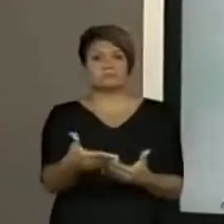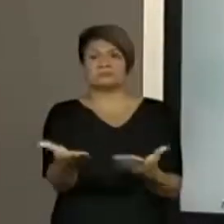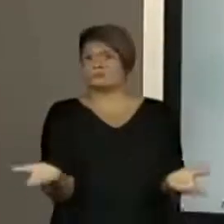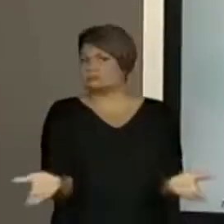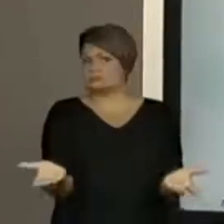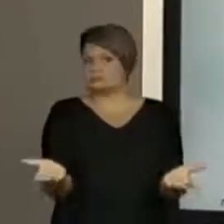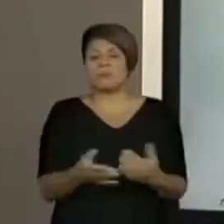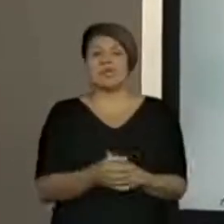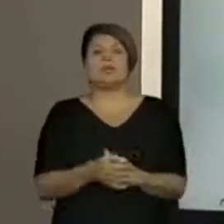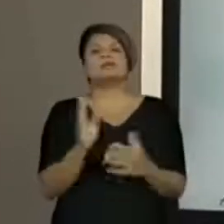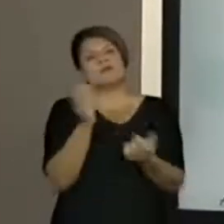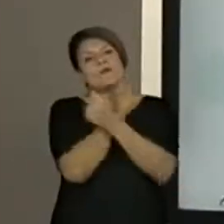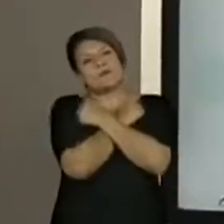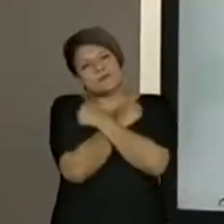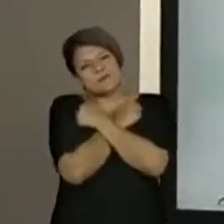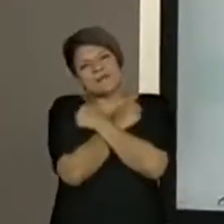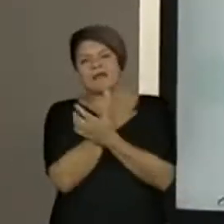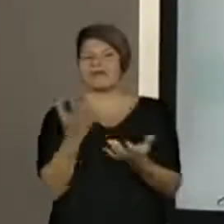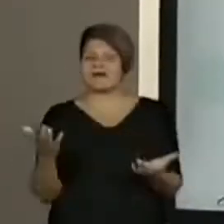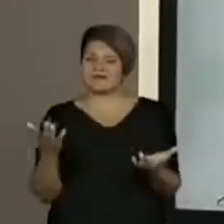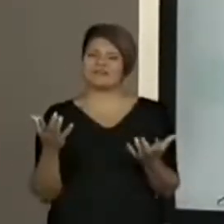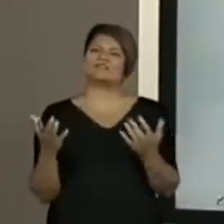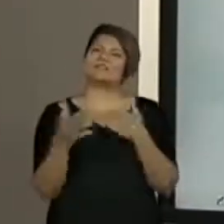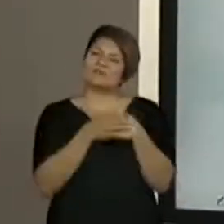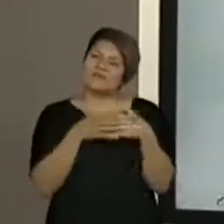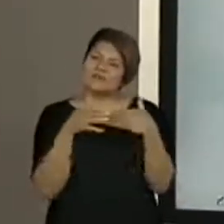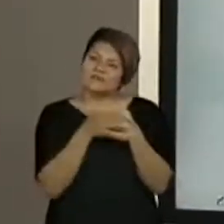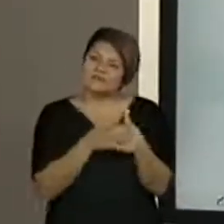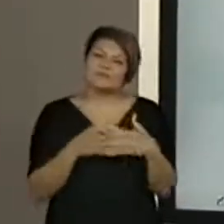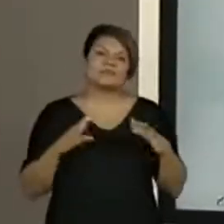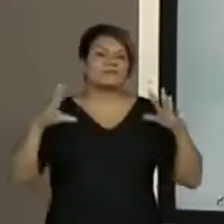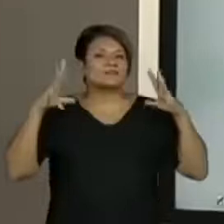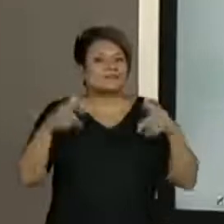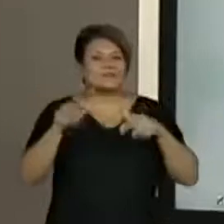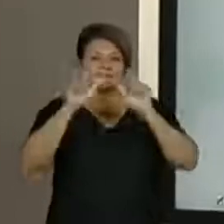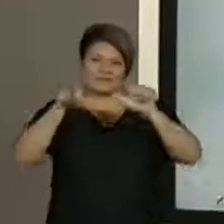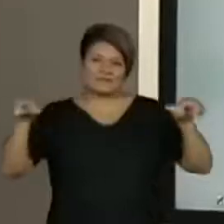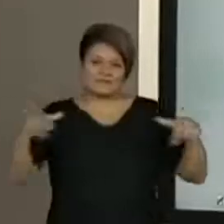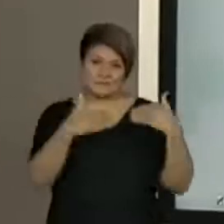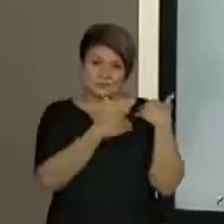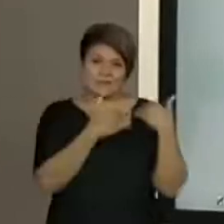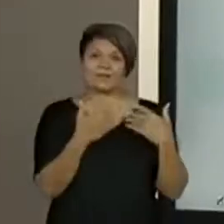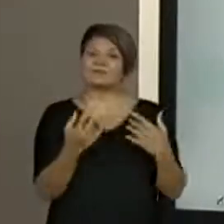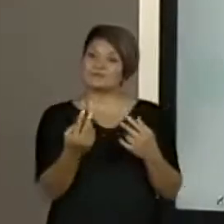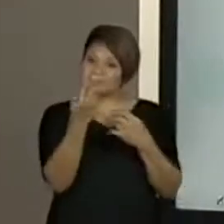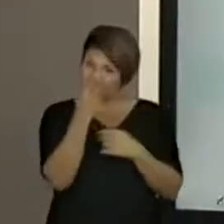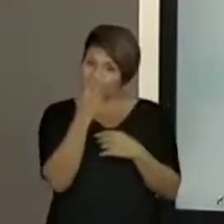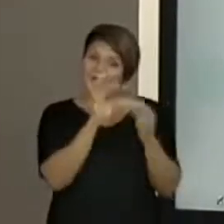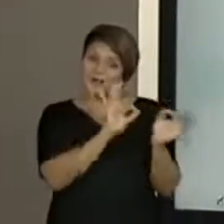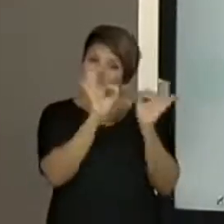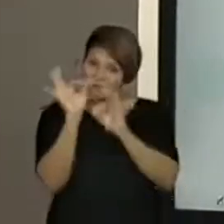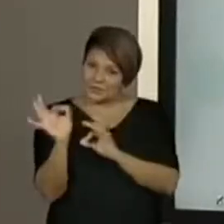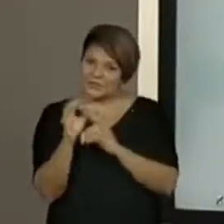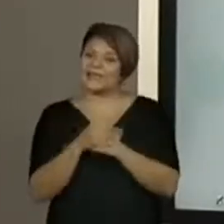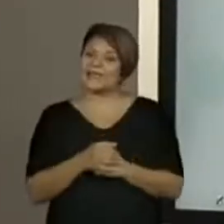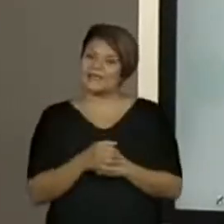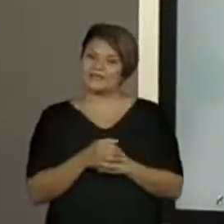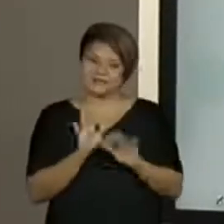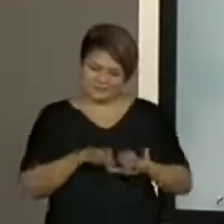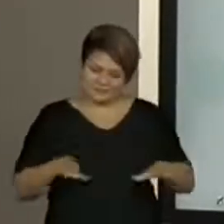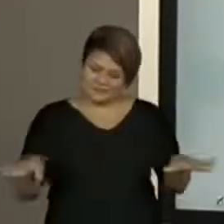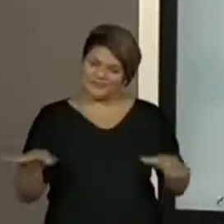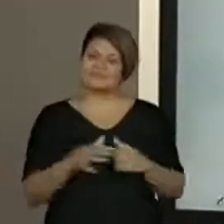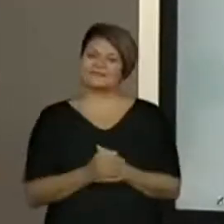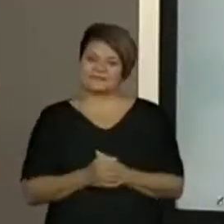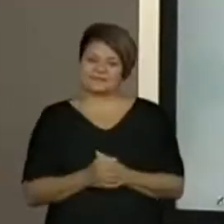além disso, o nosso abraço sempre muito carinhoso a todos os responsáveis que estão acompanhando aí os nossos pequenos e pequenas.